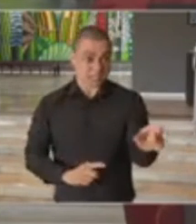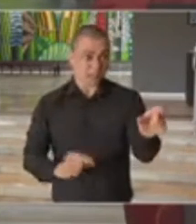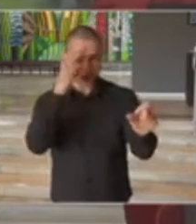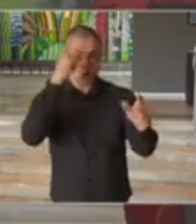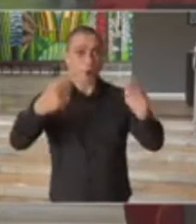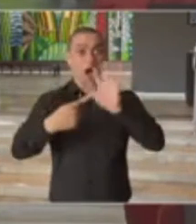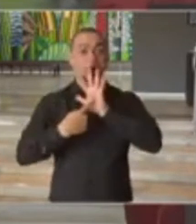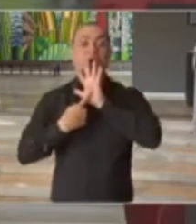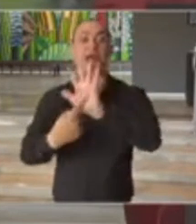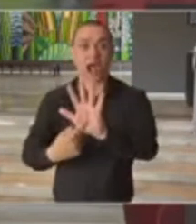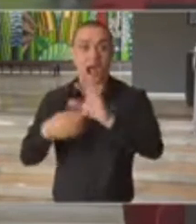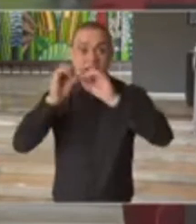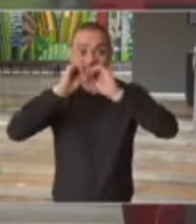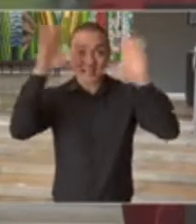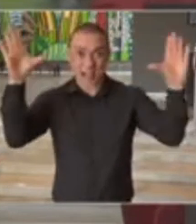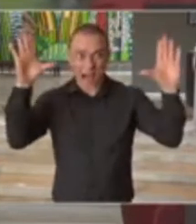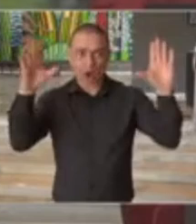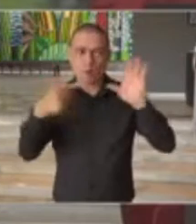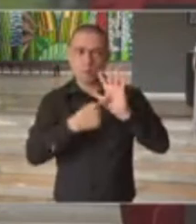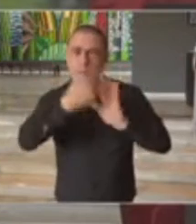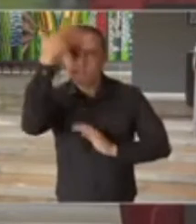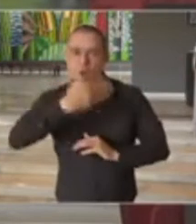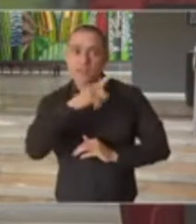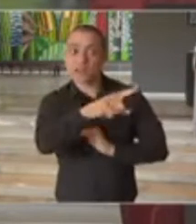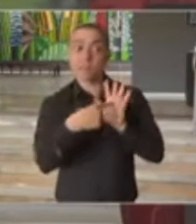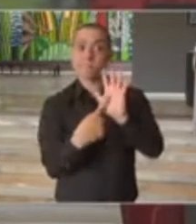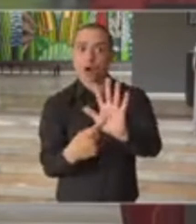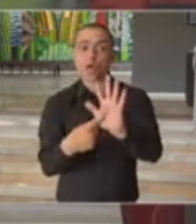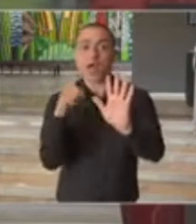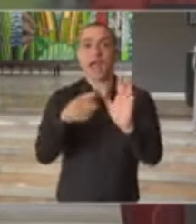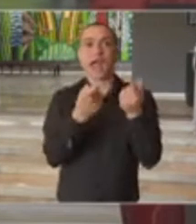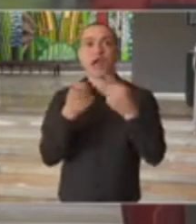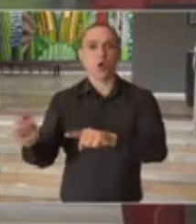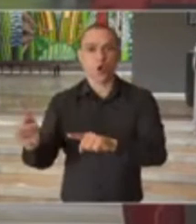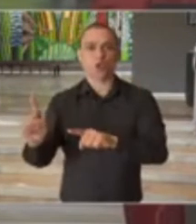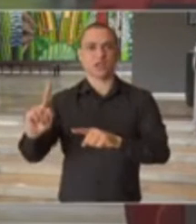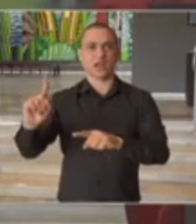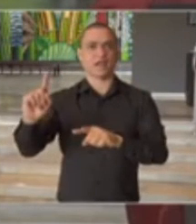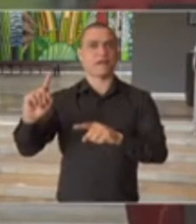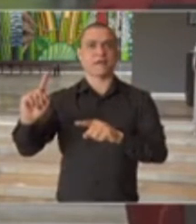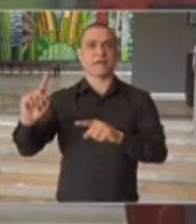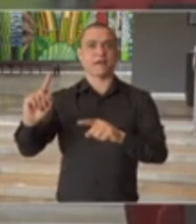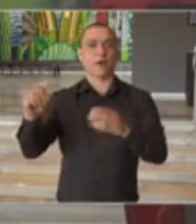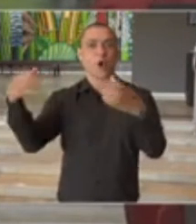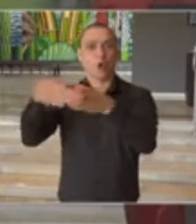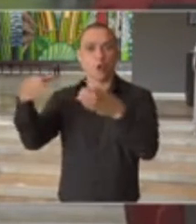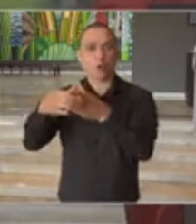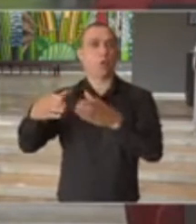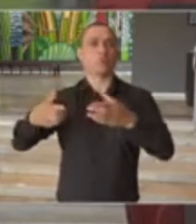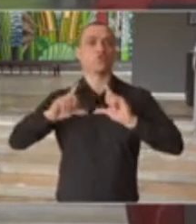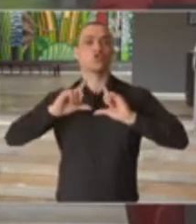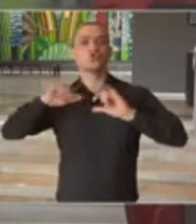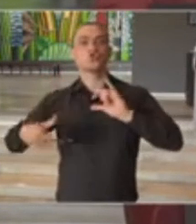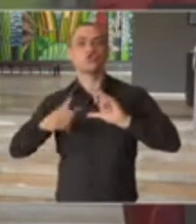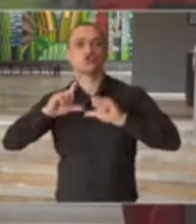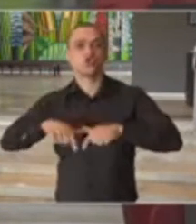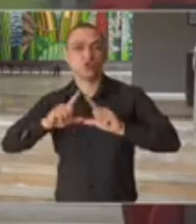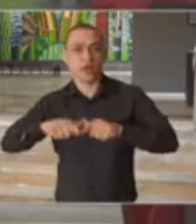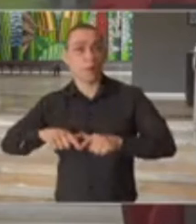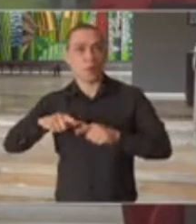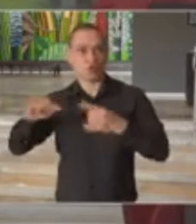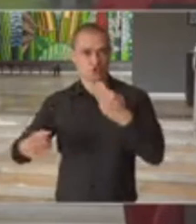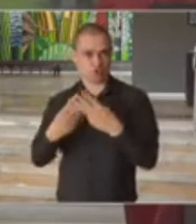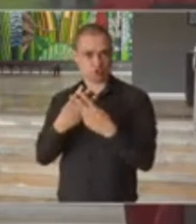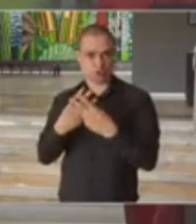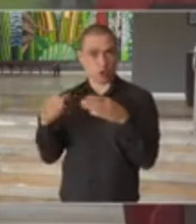explícita com sinais que indiquem discriminação à comunidade judaica, por exemplo, a ação